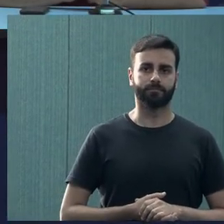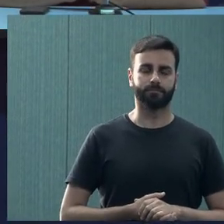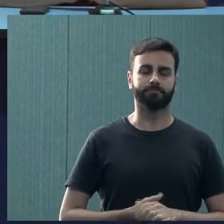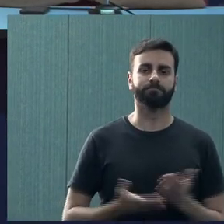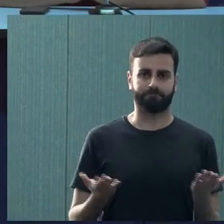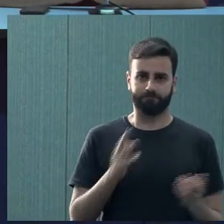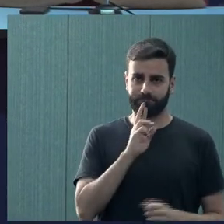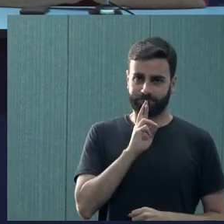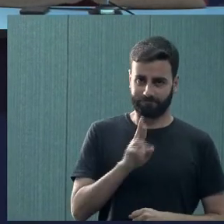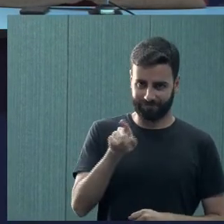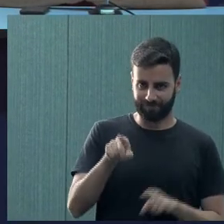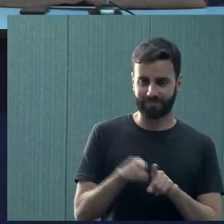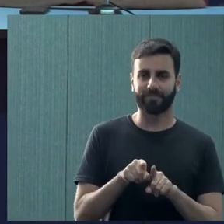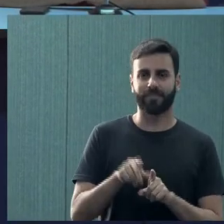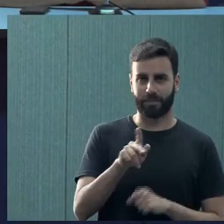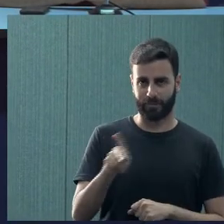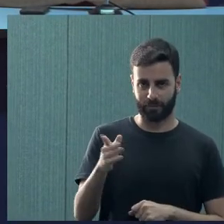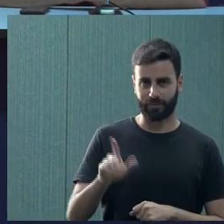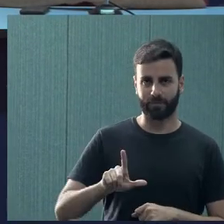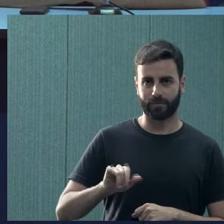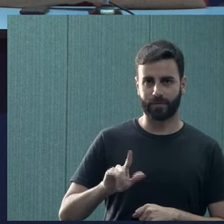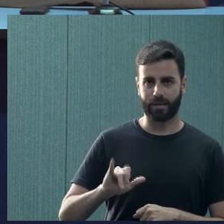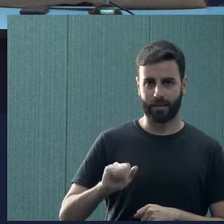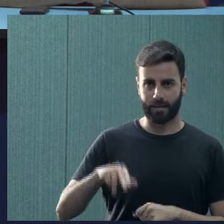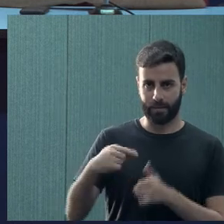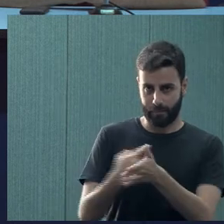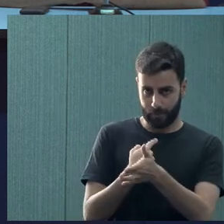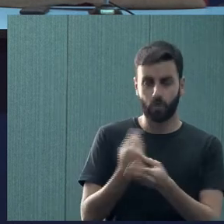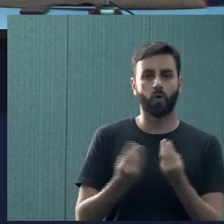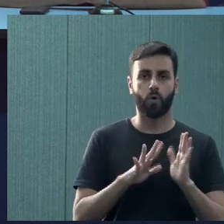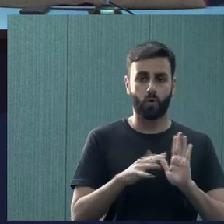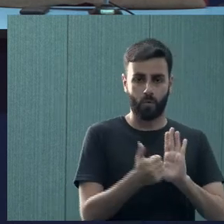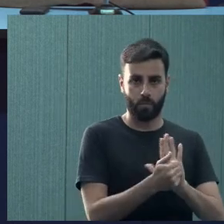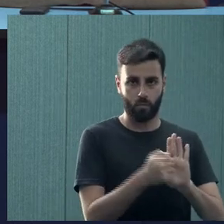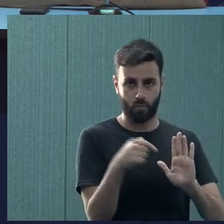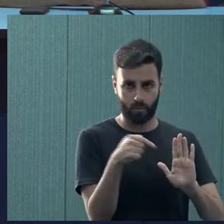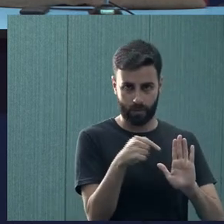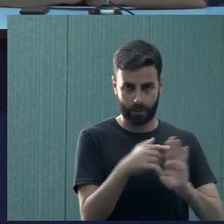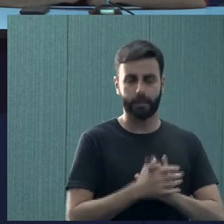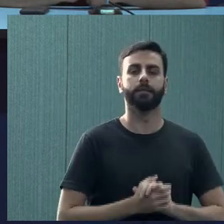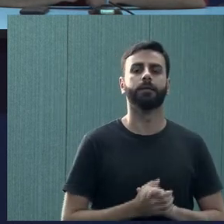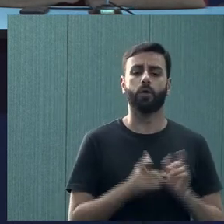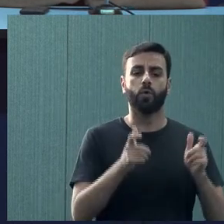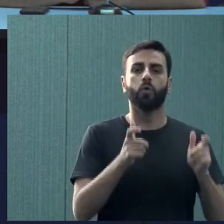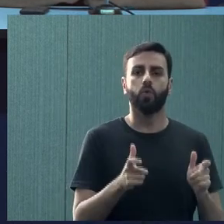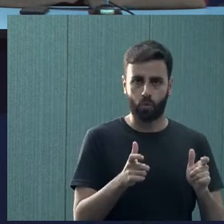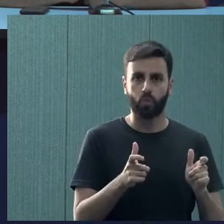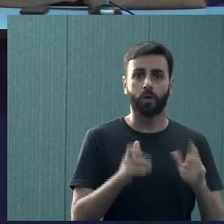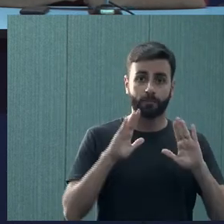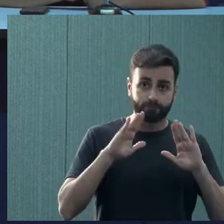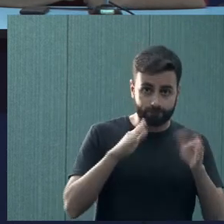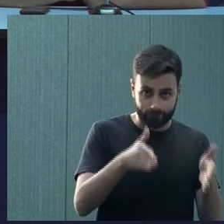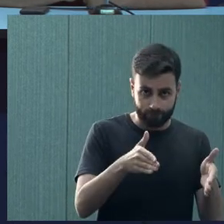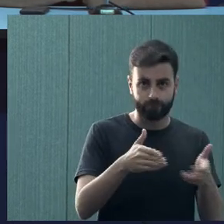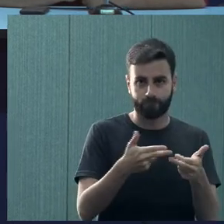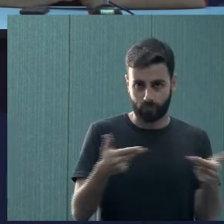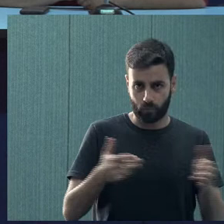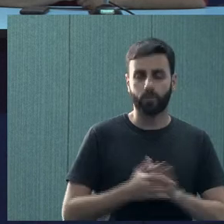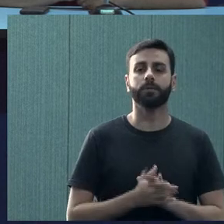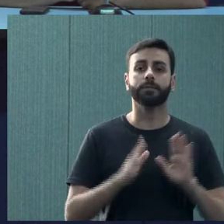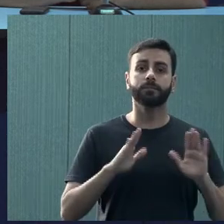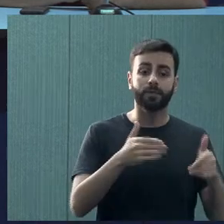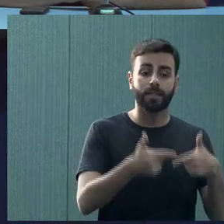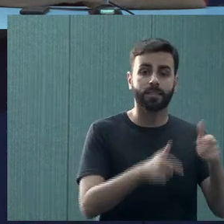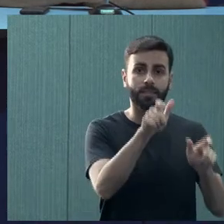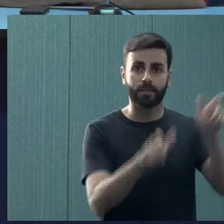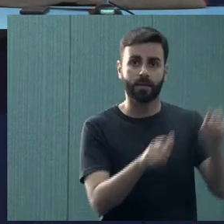Então, professora Lília, a unidade de políticas inclusivas é uma unidade para um fim específico, que é